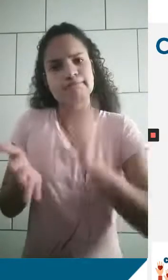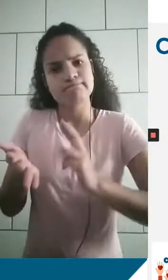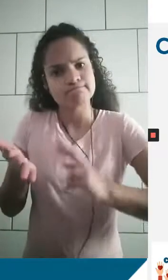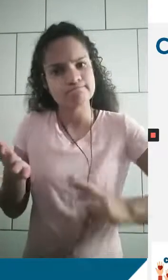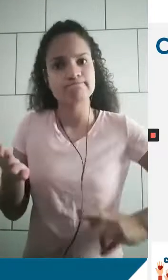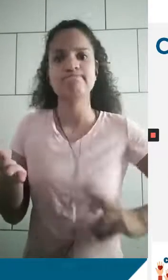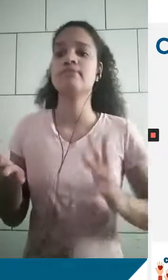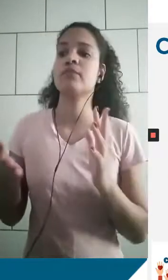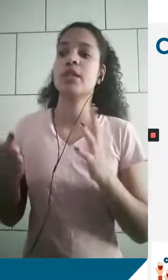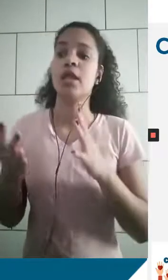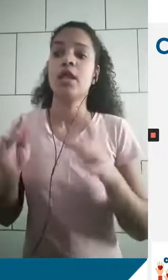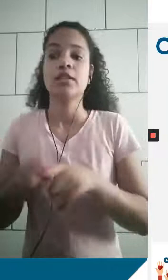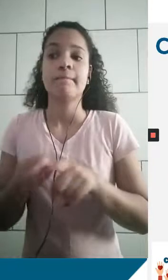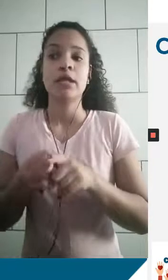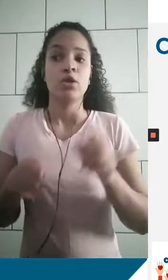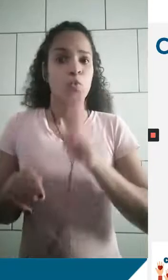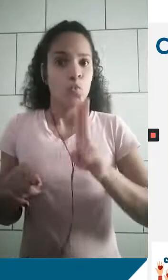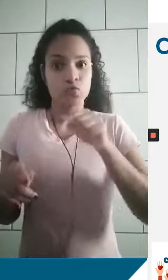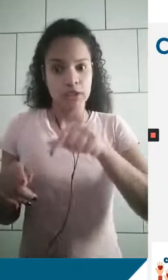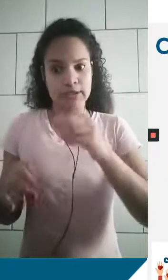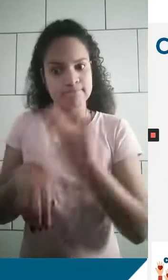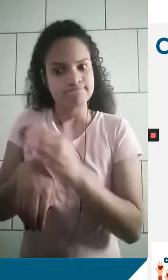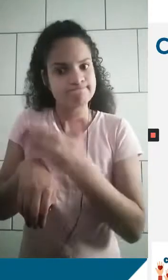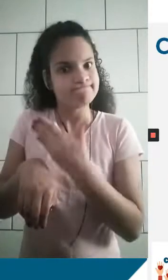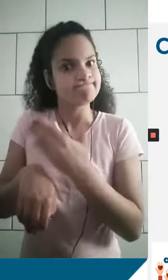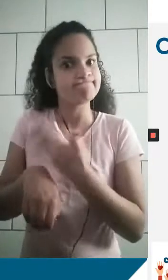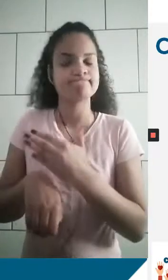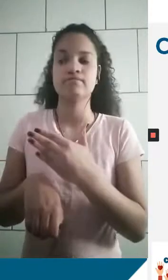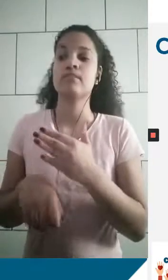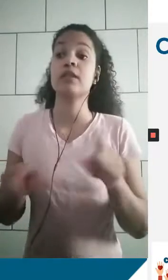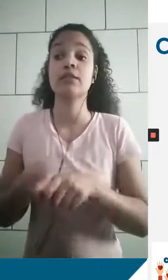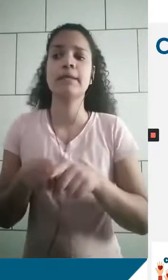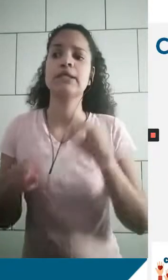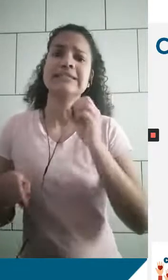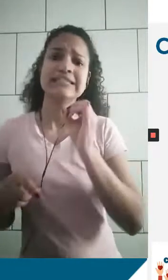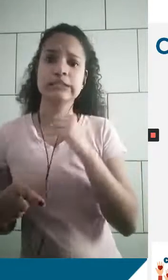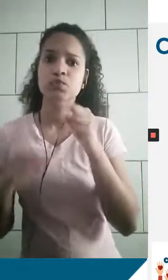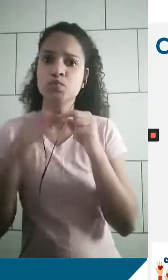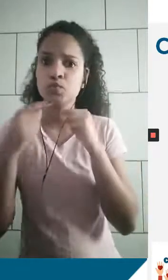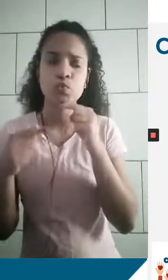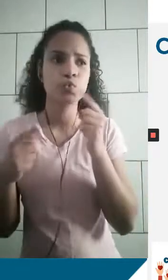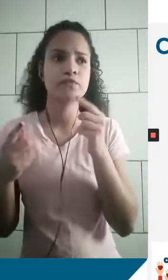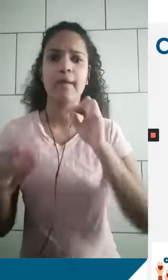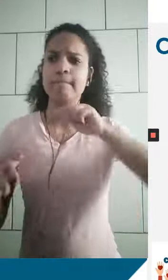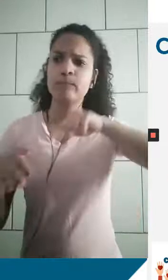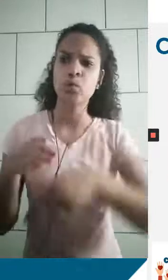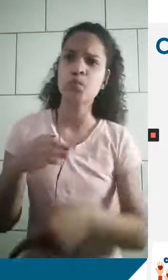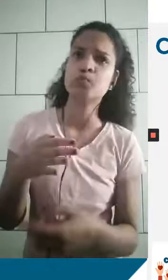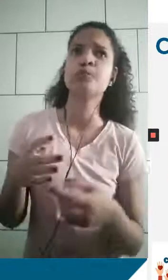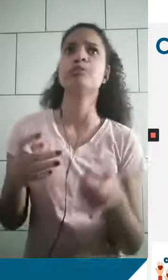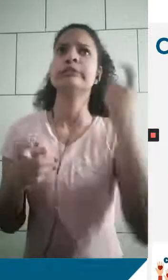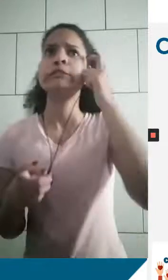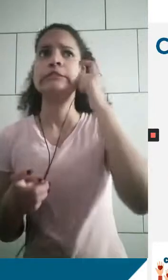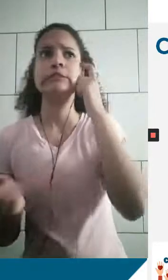usem essas atividades como um exercício, e as dúvidas e aprofundamentos